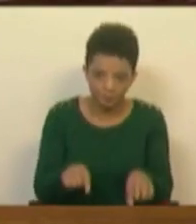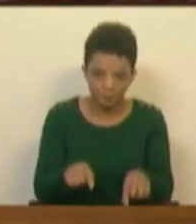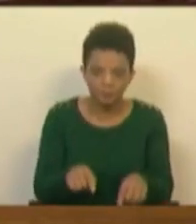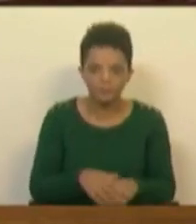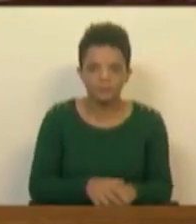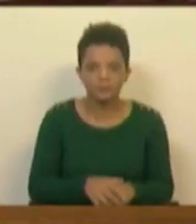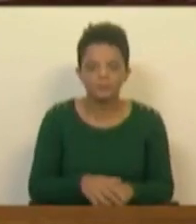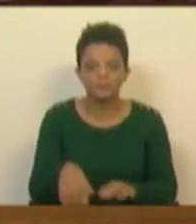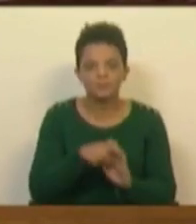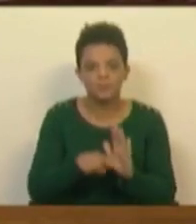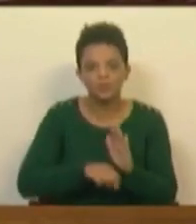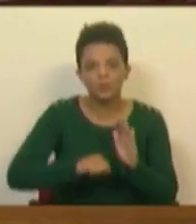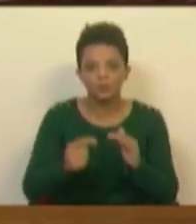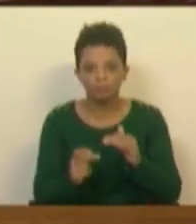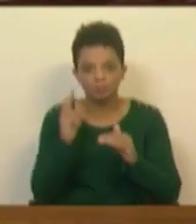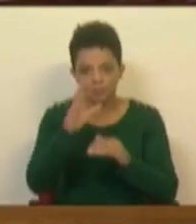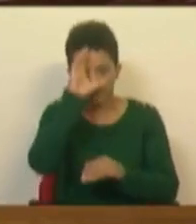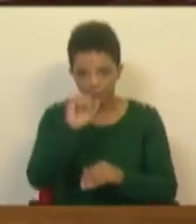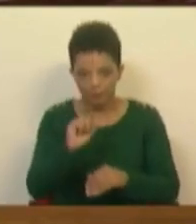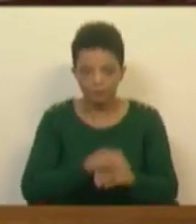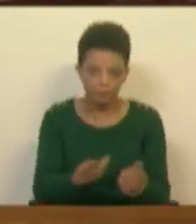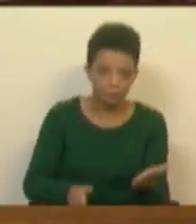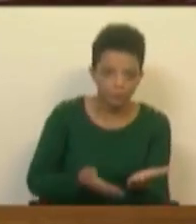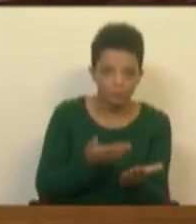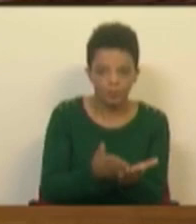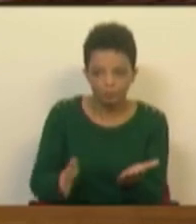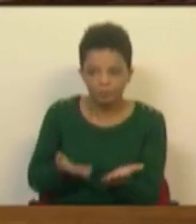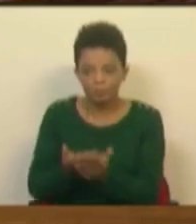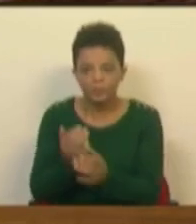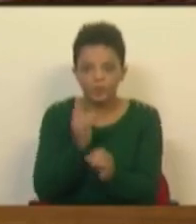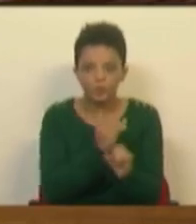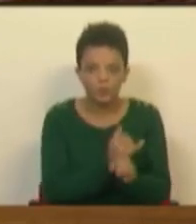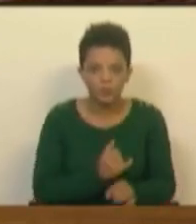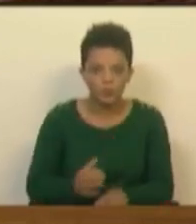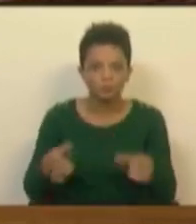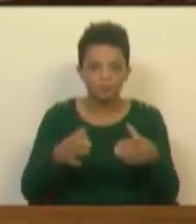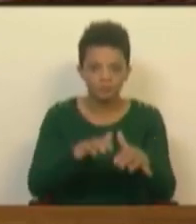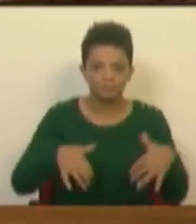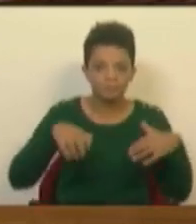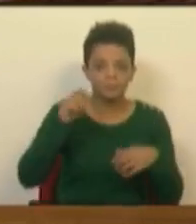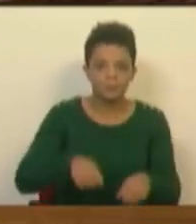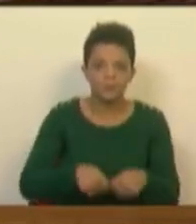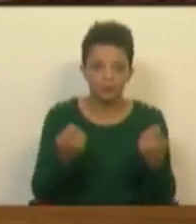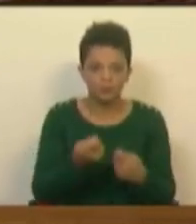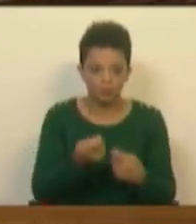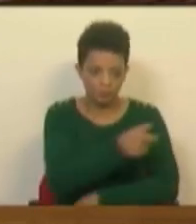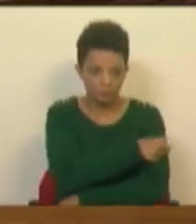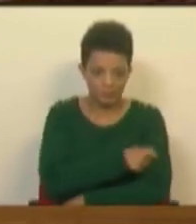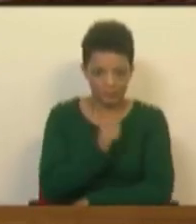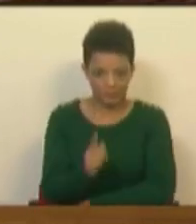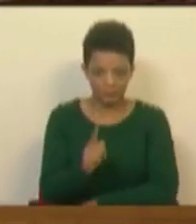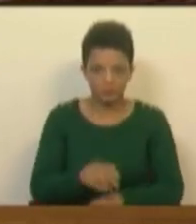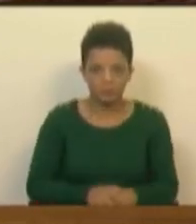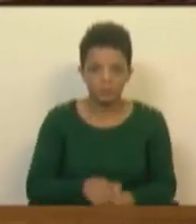o pacote anti-inflação do Governo. Houve propostas de vários grupos parlamentares e partidos representados nesta Casa,